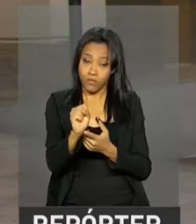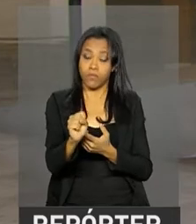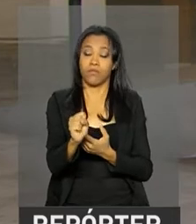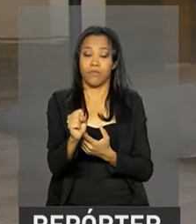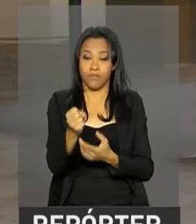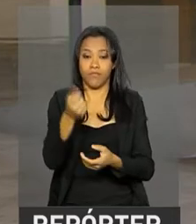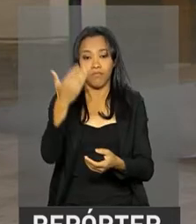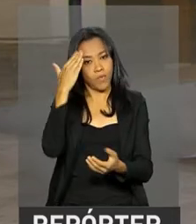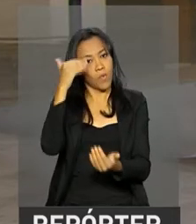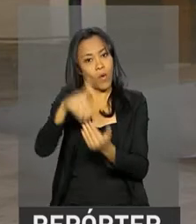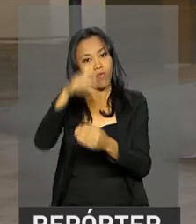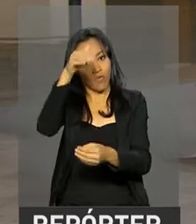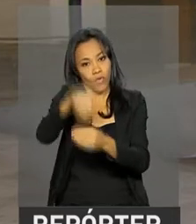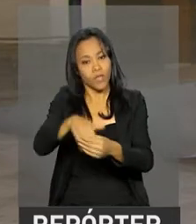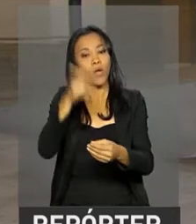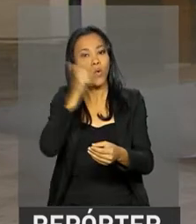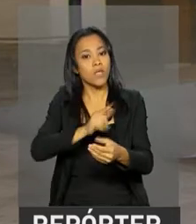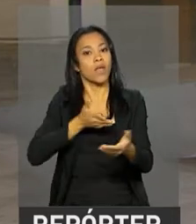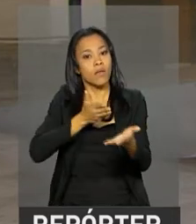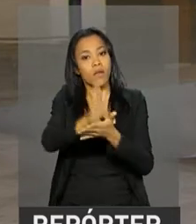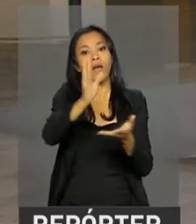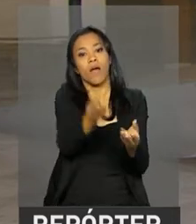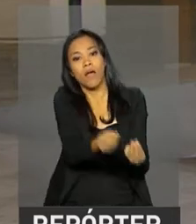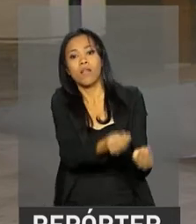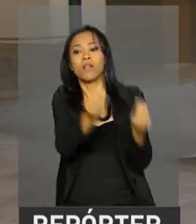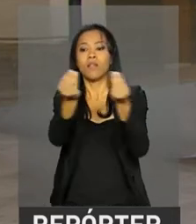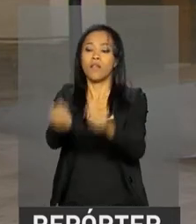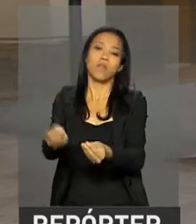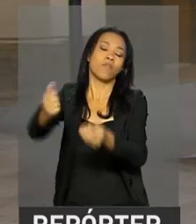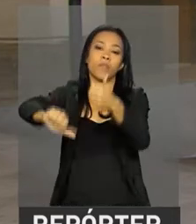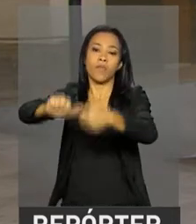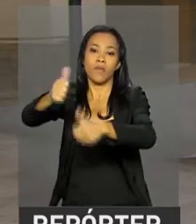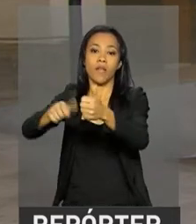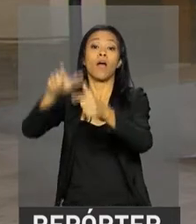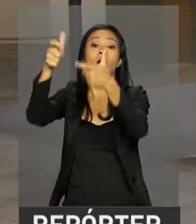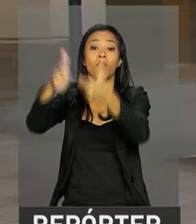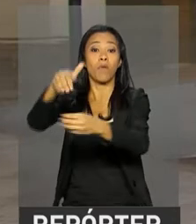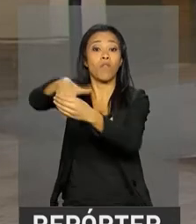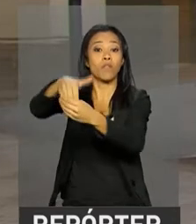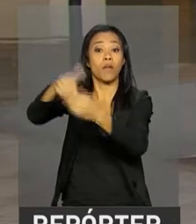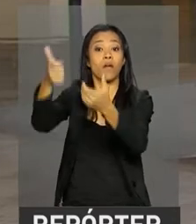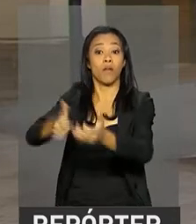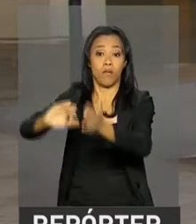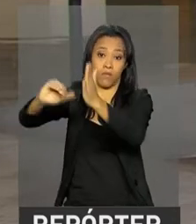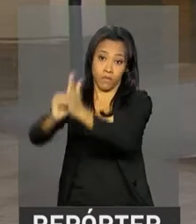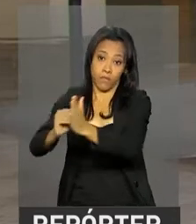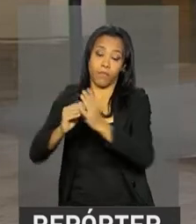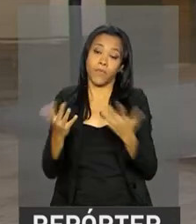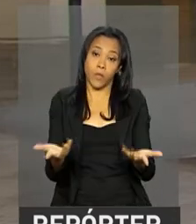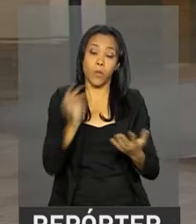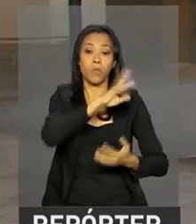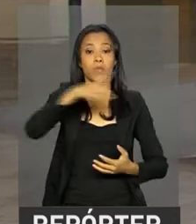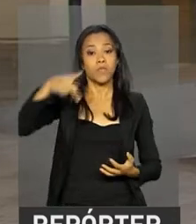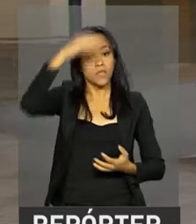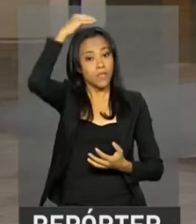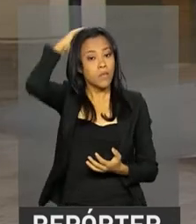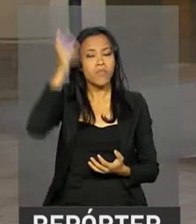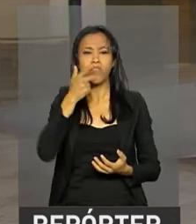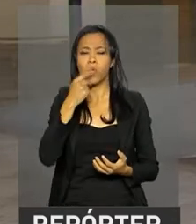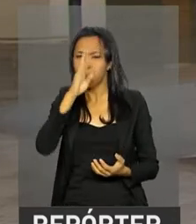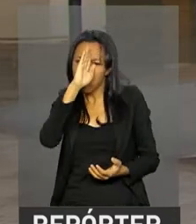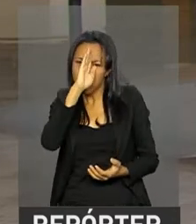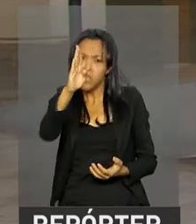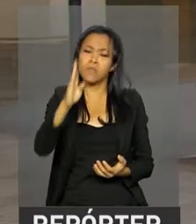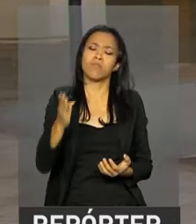ela segue para a análise do Senado. Nessa entrevista, o presidente Michel Temer destacou o principal caráter da